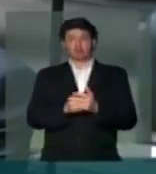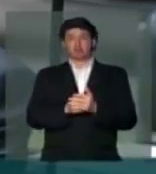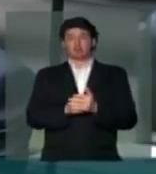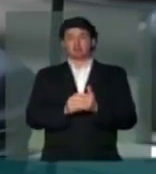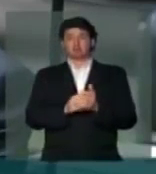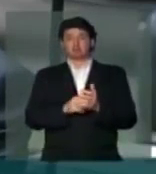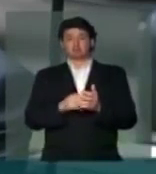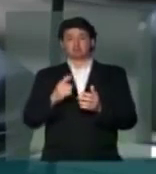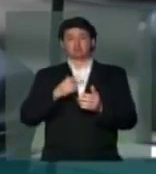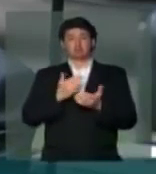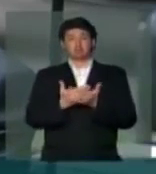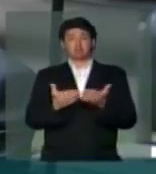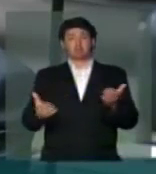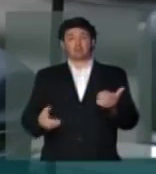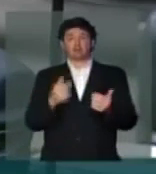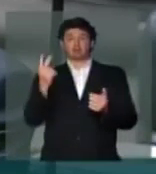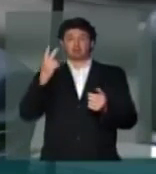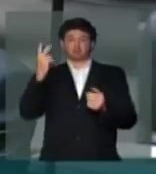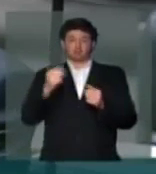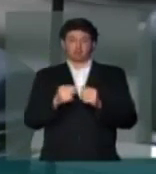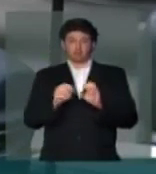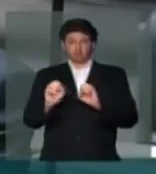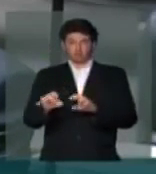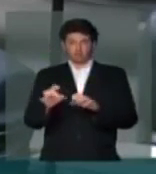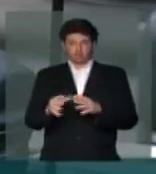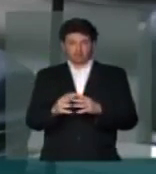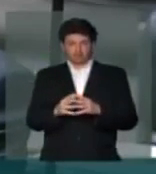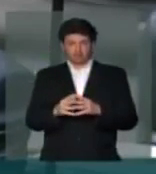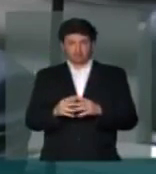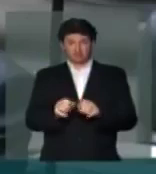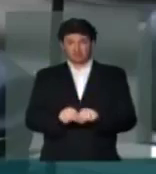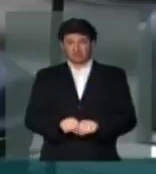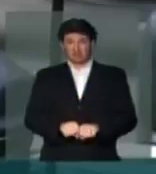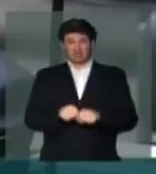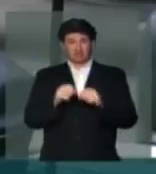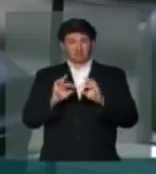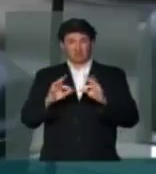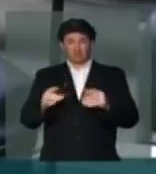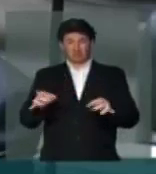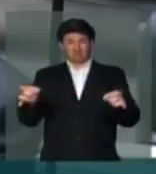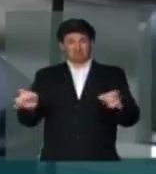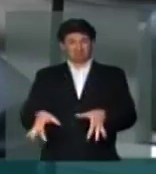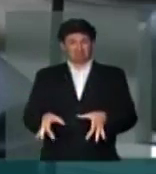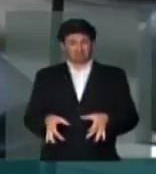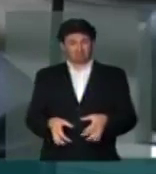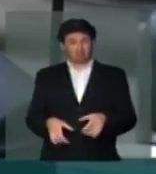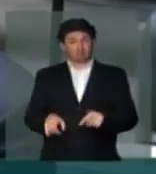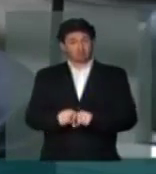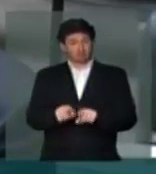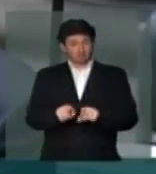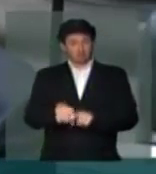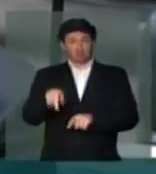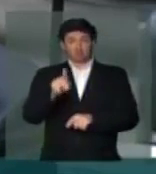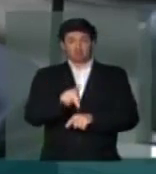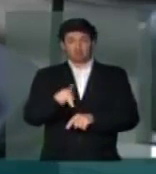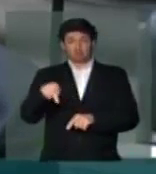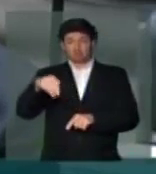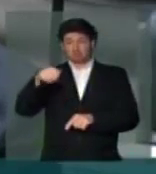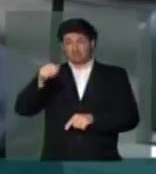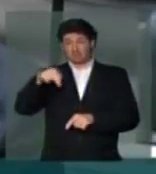temos desvalorizado a educação Sucateado inclusive o magistério